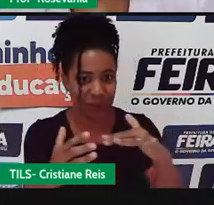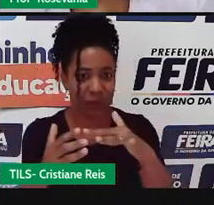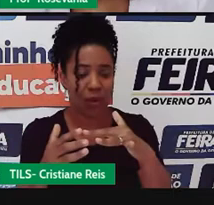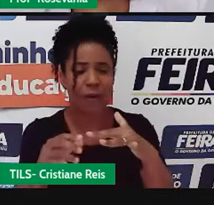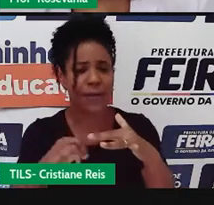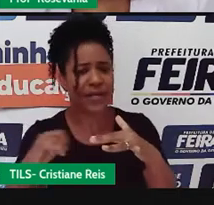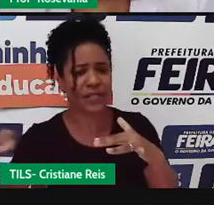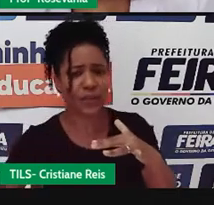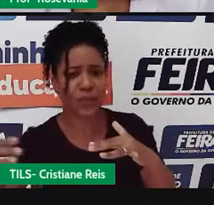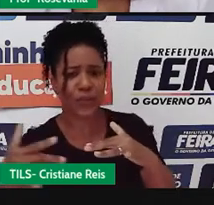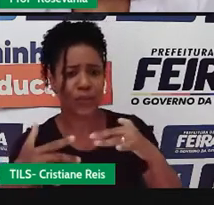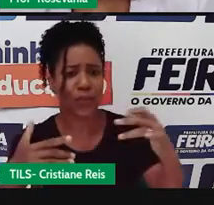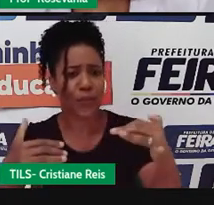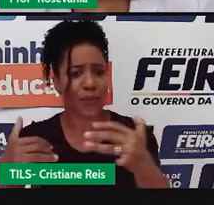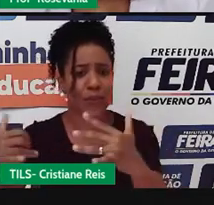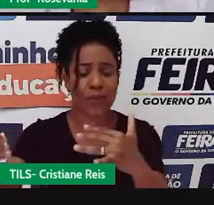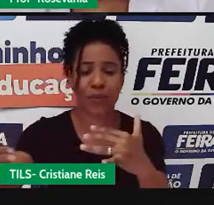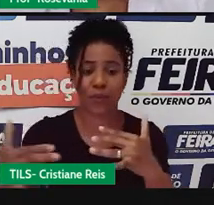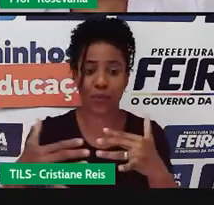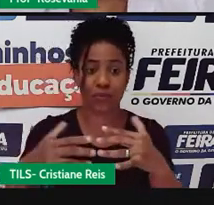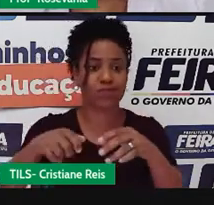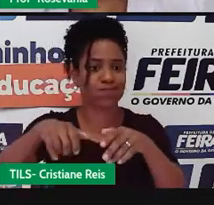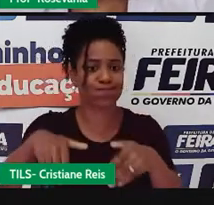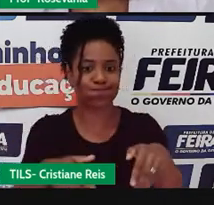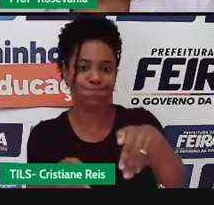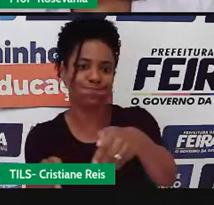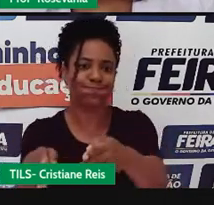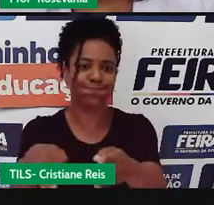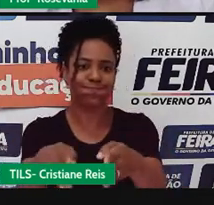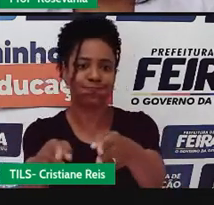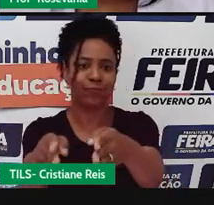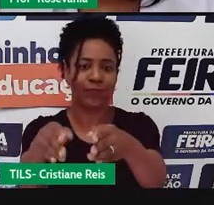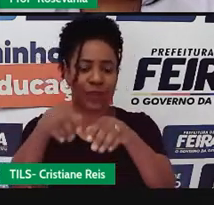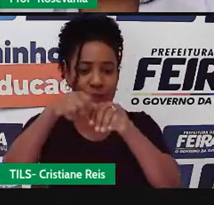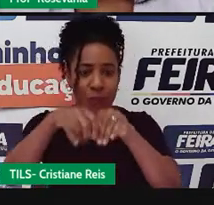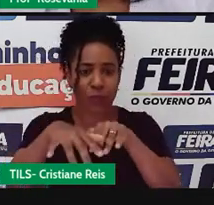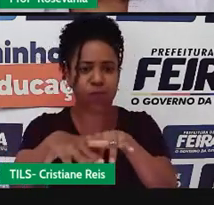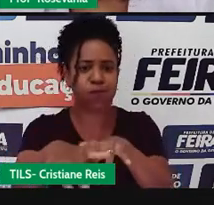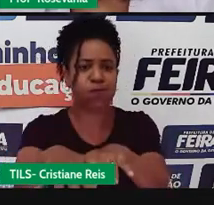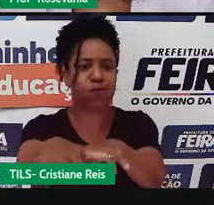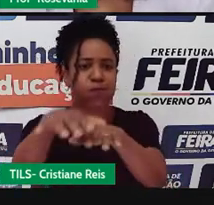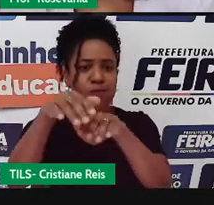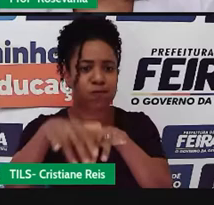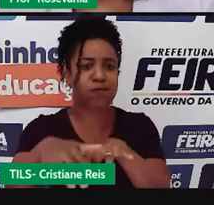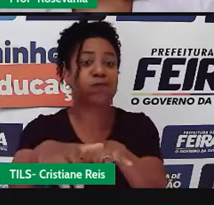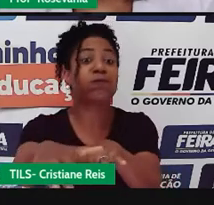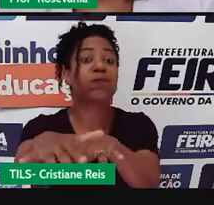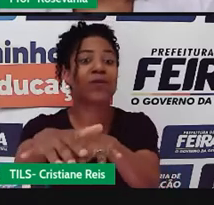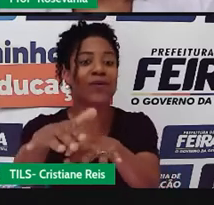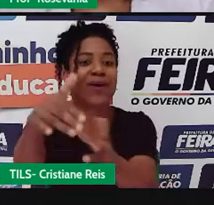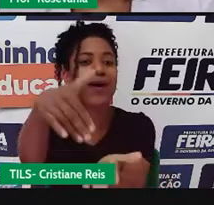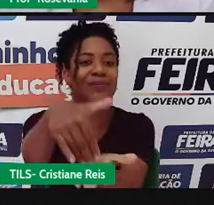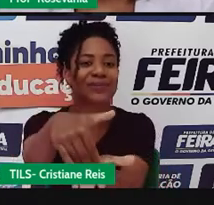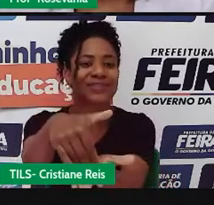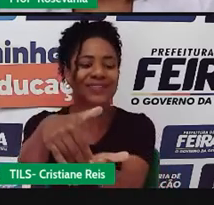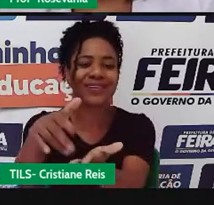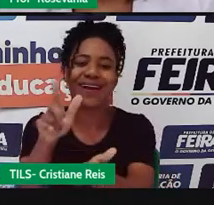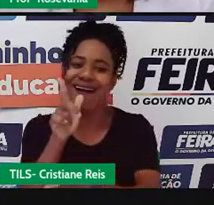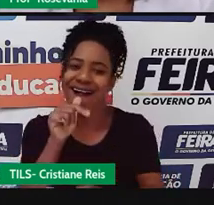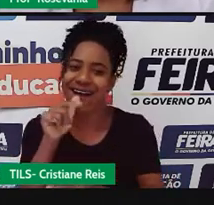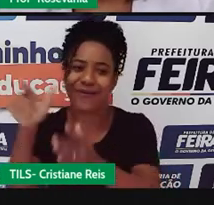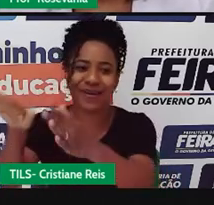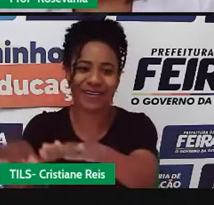E aí ele vai ao longo do seu leito e ele desemboca lá no mar. E aí ele tem duas